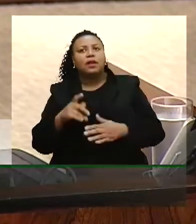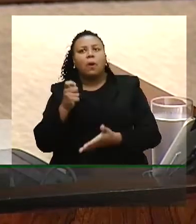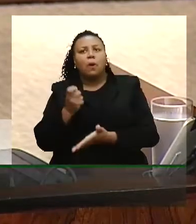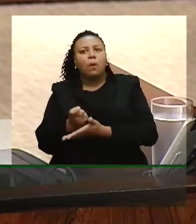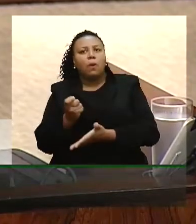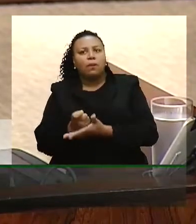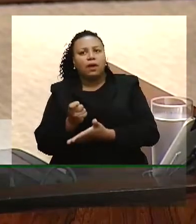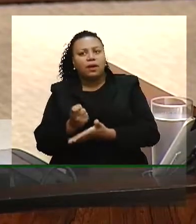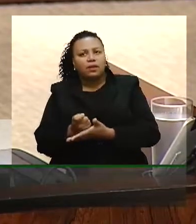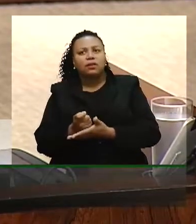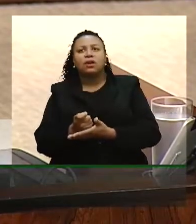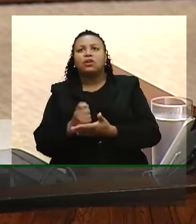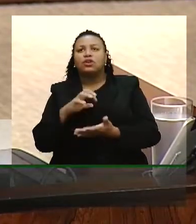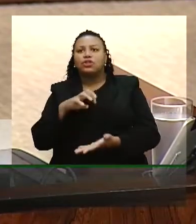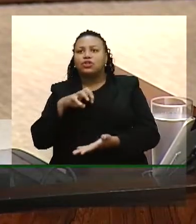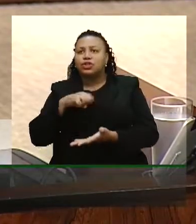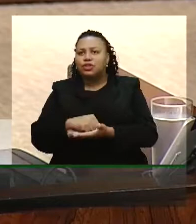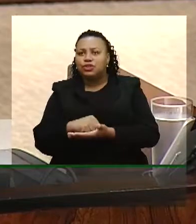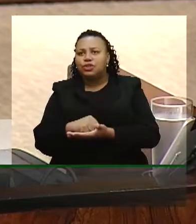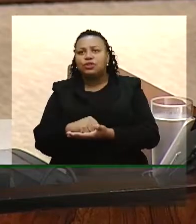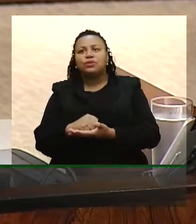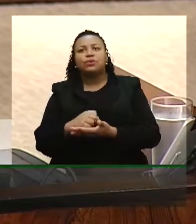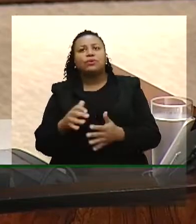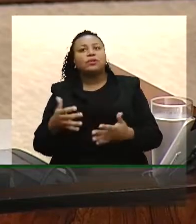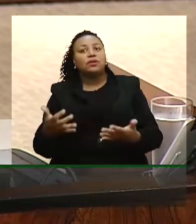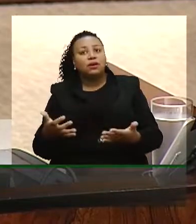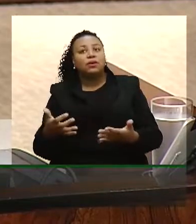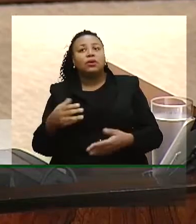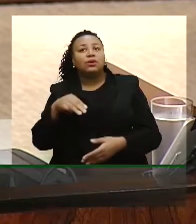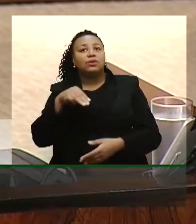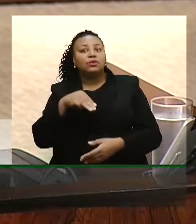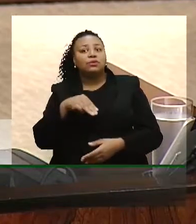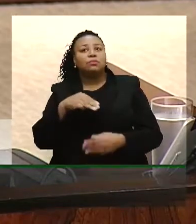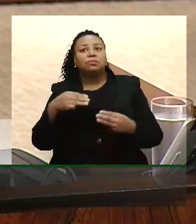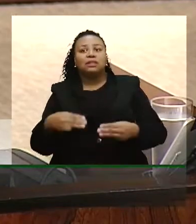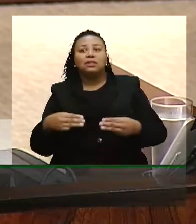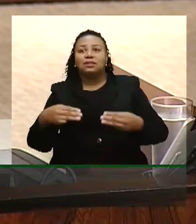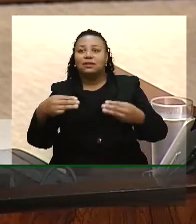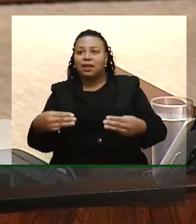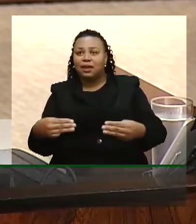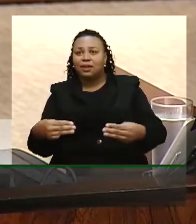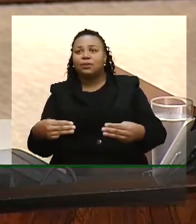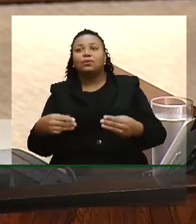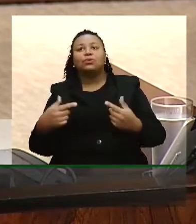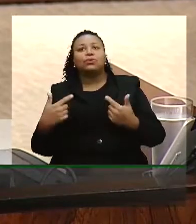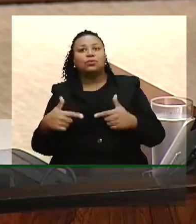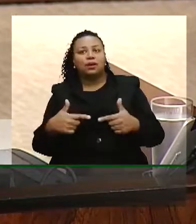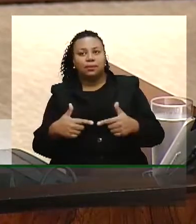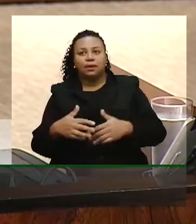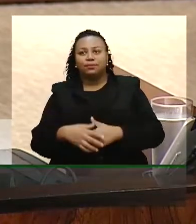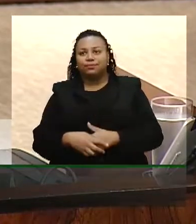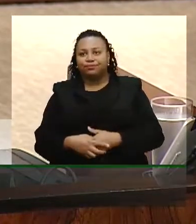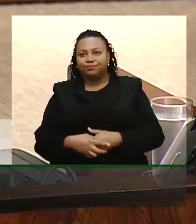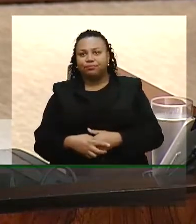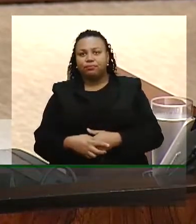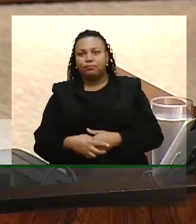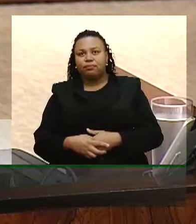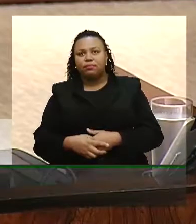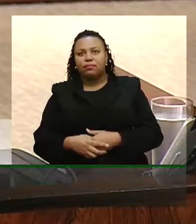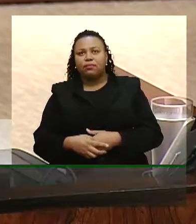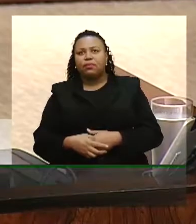obrigatoriedade de registro do, então, Ministério do Trabalho. Como se